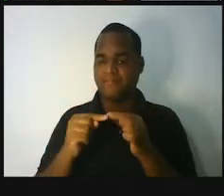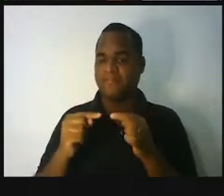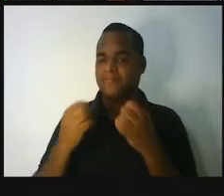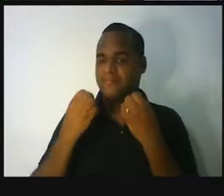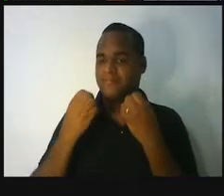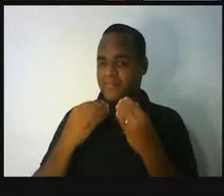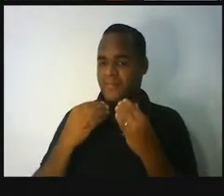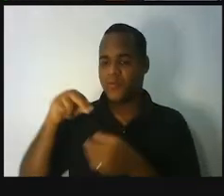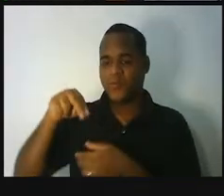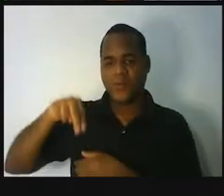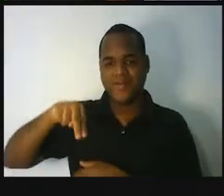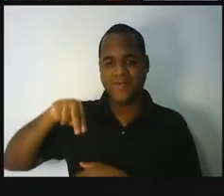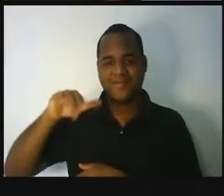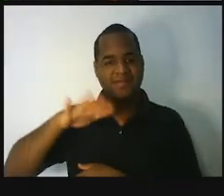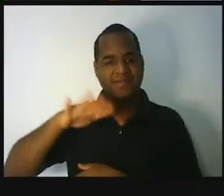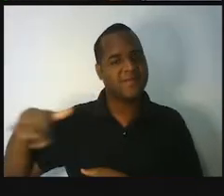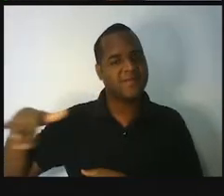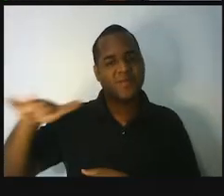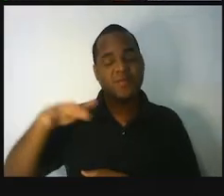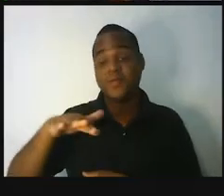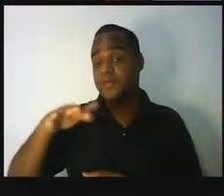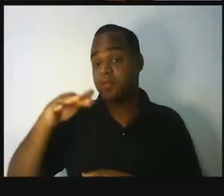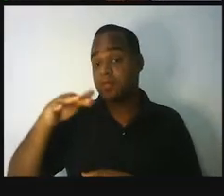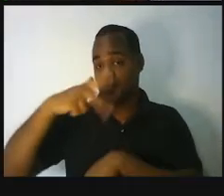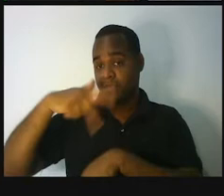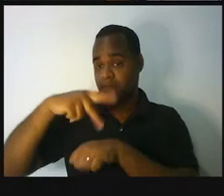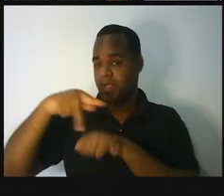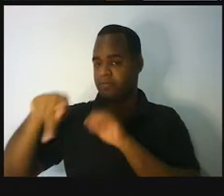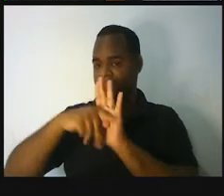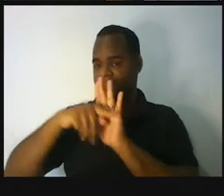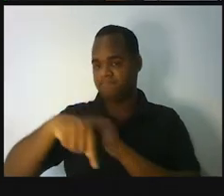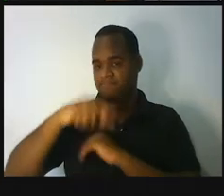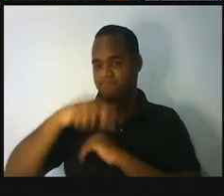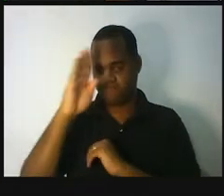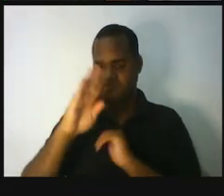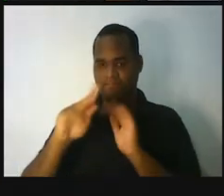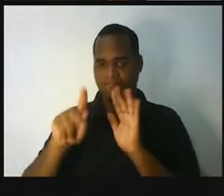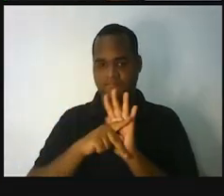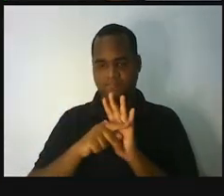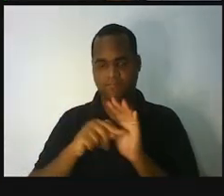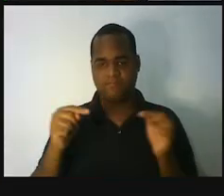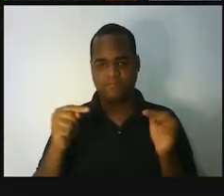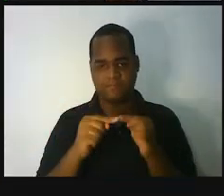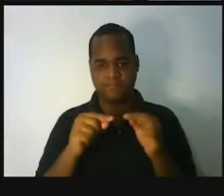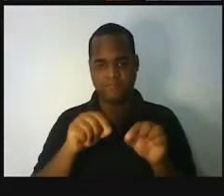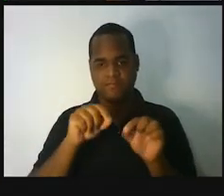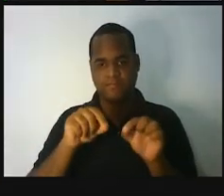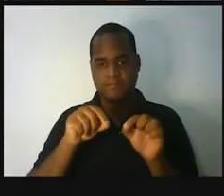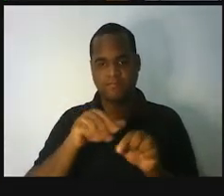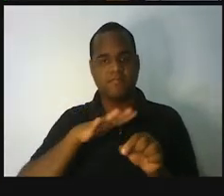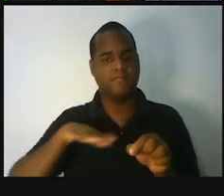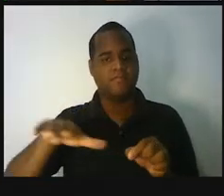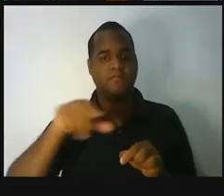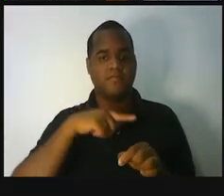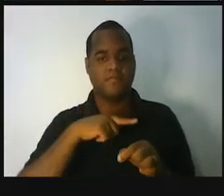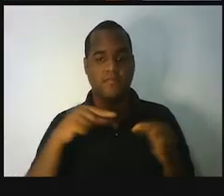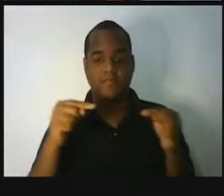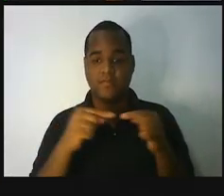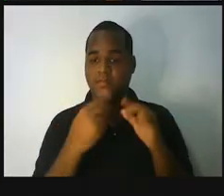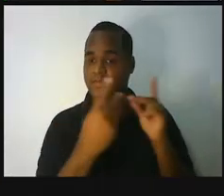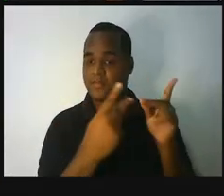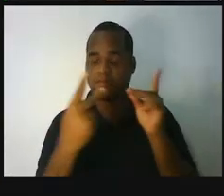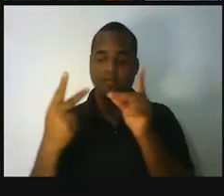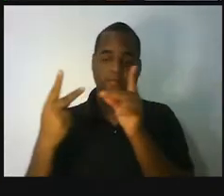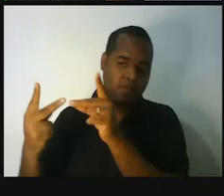região nordeste do nosso país, e que, inclusive, é uma região também muito, muito visitada,